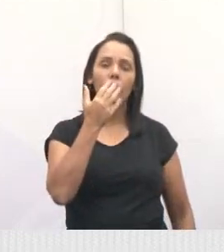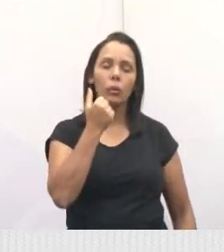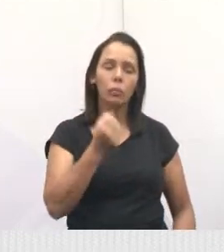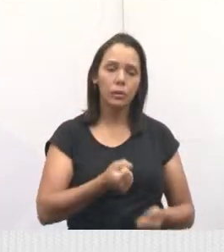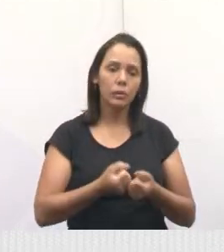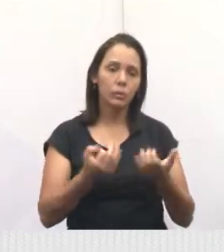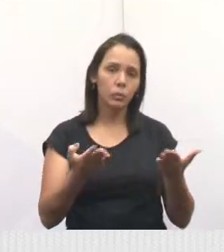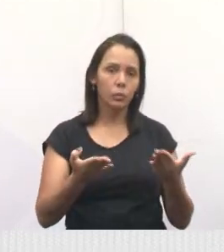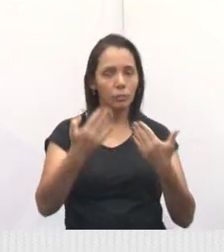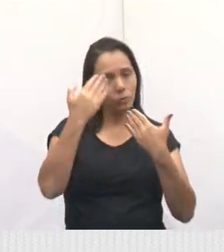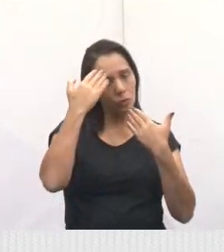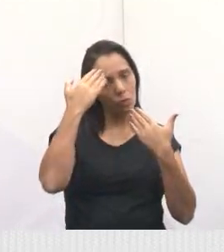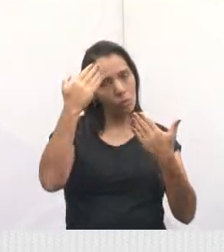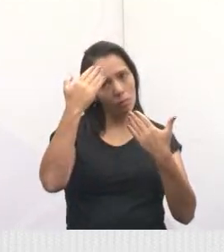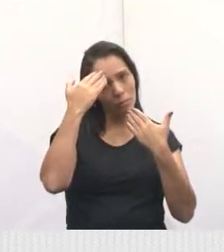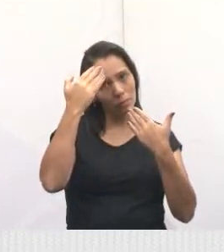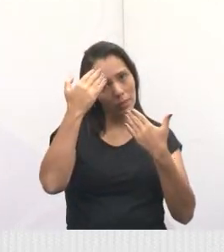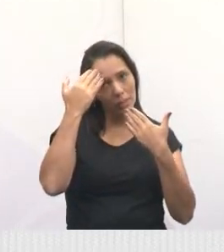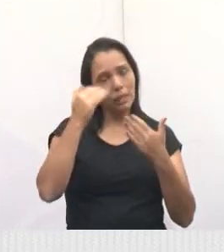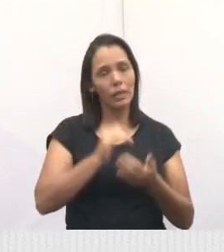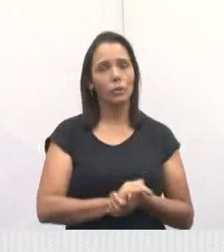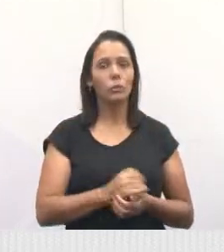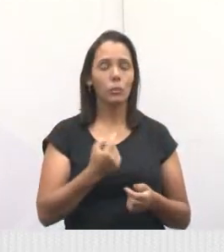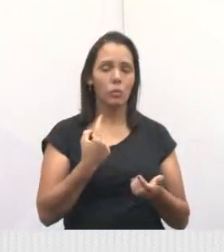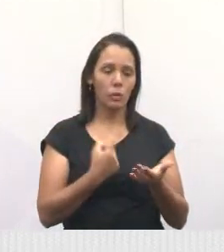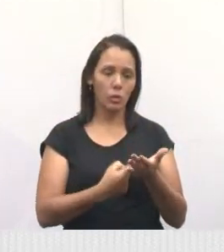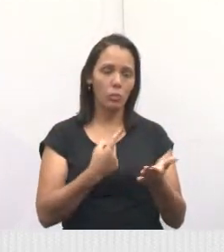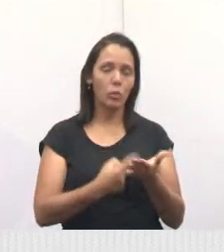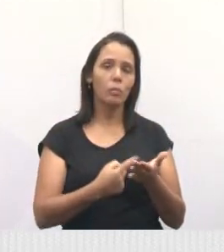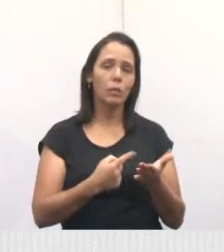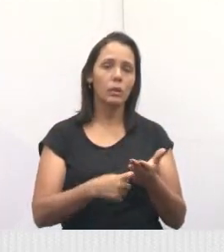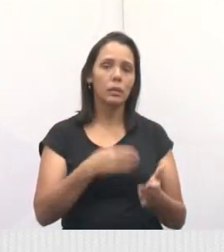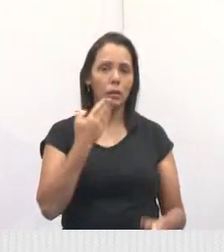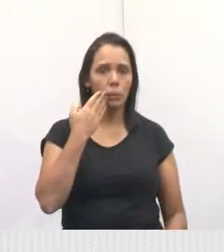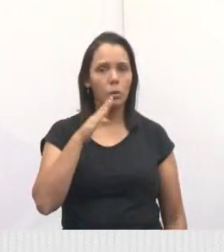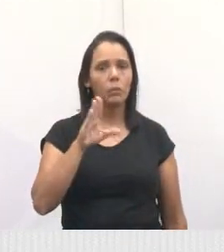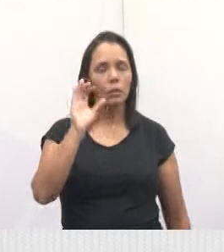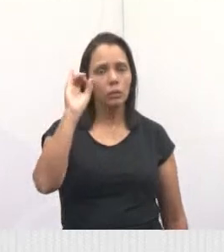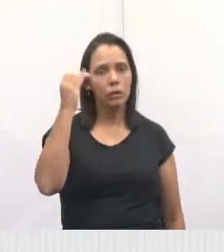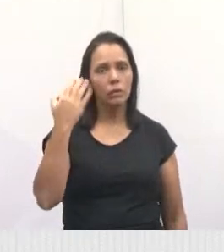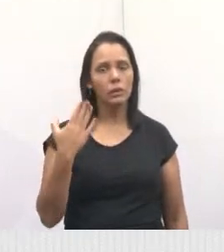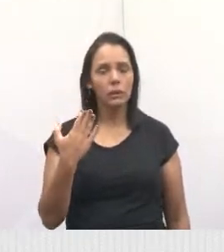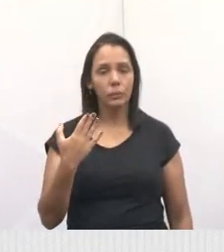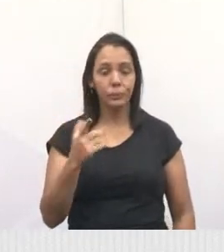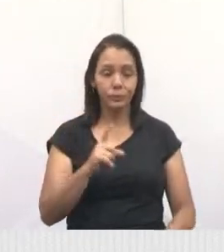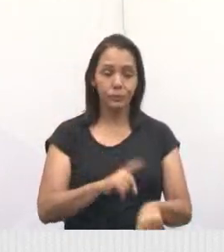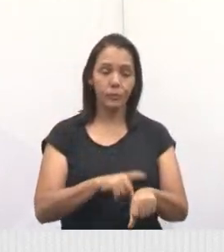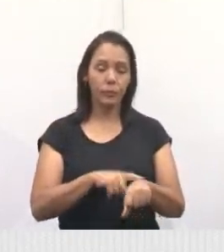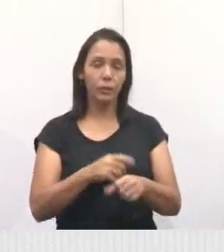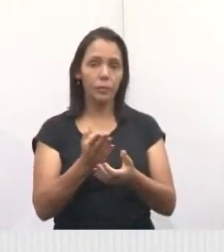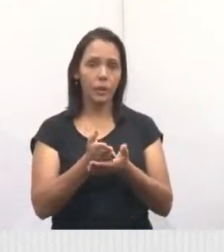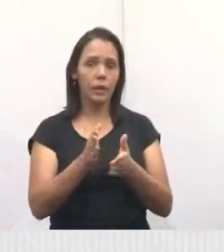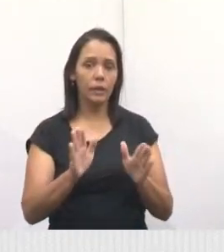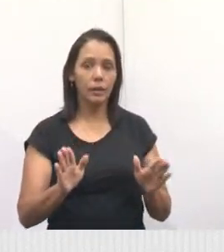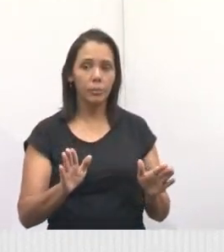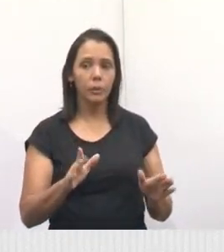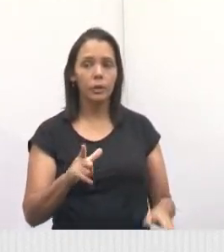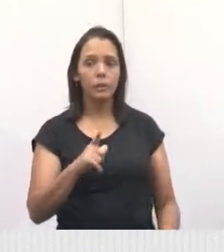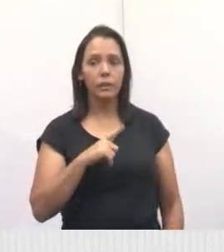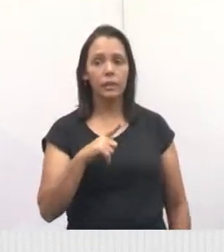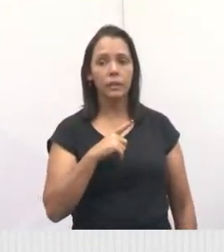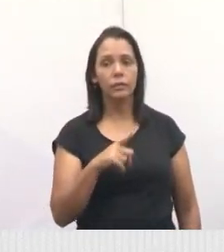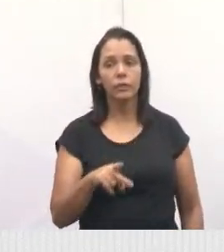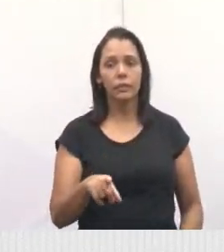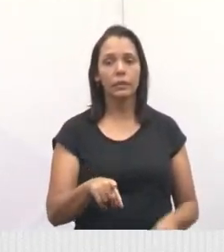que eu não sei quem foi, por ter cumprido aí, comprometido, tá? Gente, acabou meu tempo, teve um resgate de uma coruja.